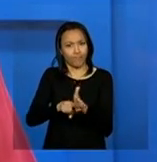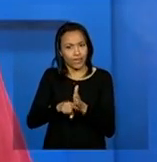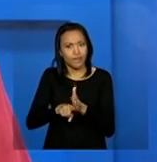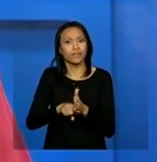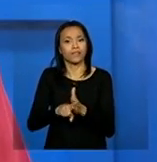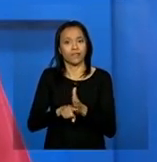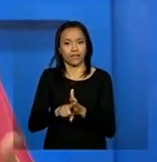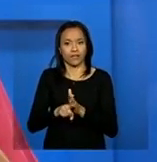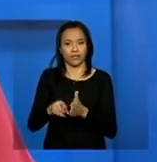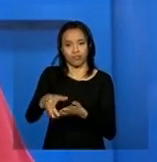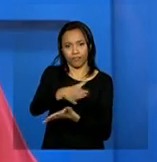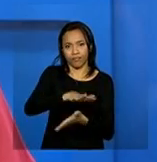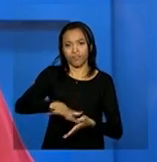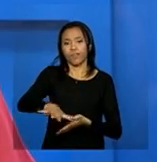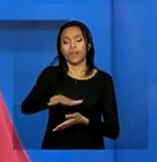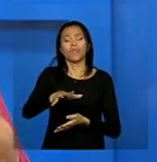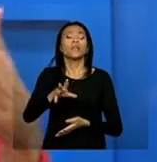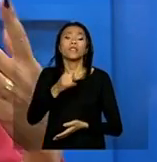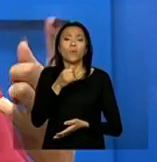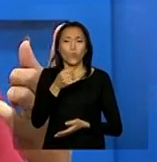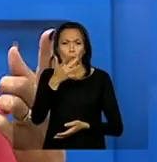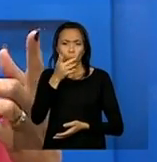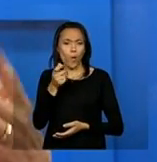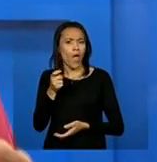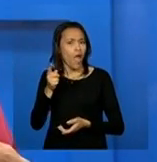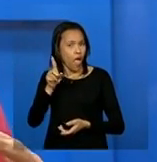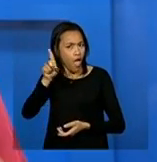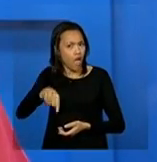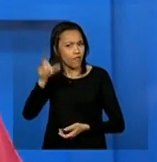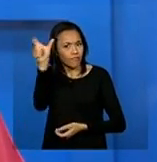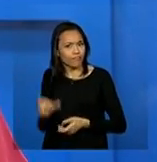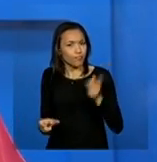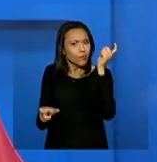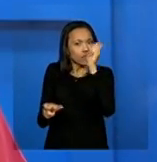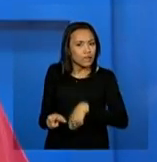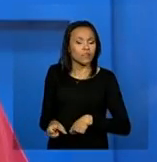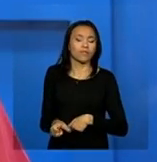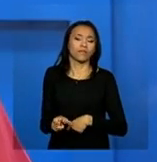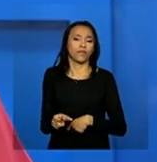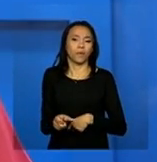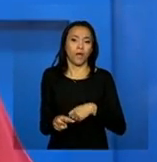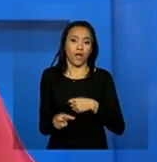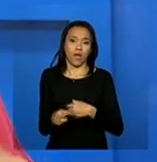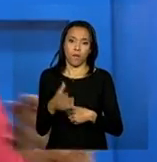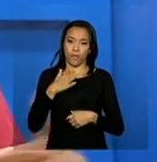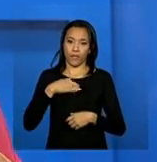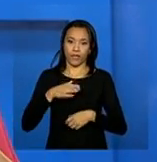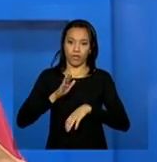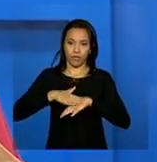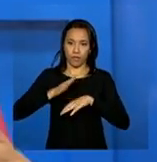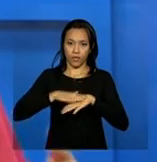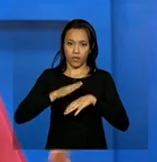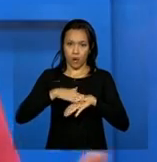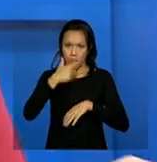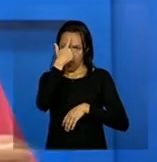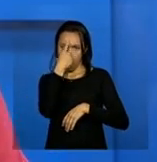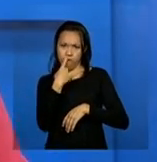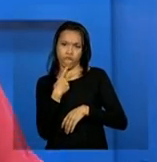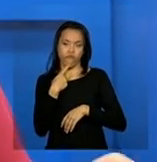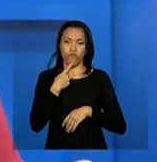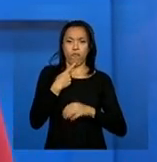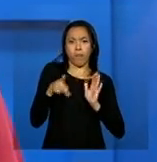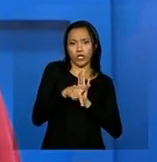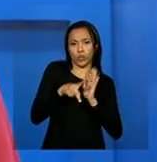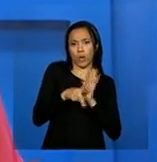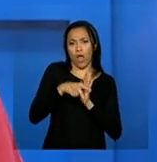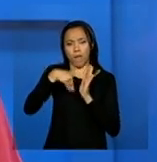Por exemplo, uma pessoa pode, é possível você delegar o seu perfil para outra pessoa, ou seja, passar sua